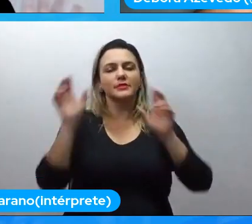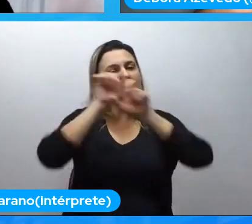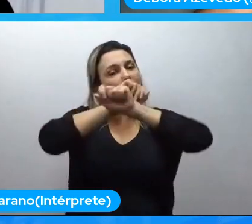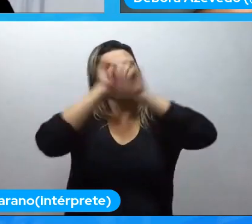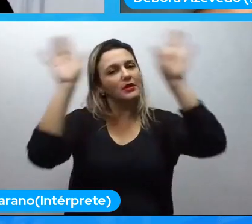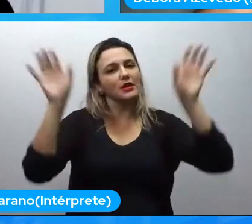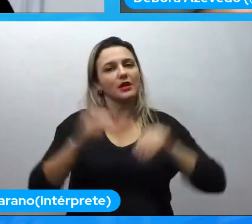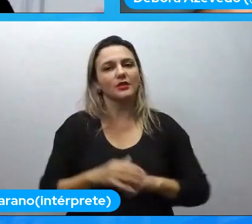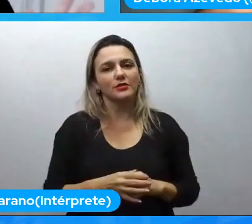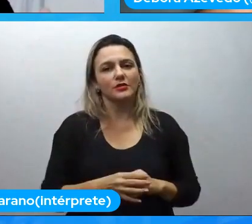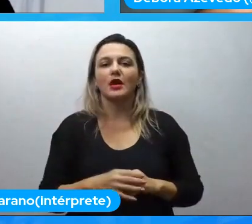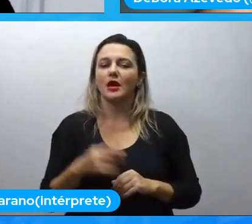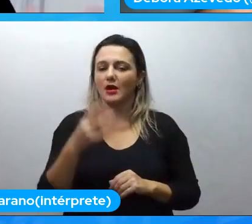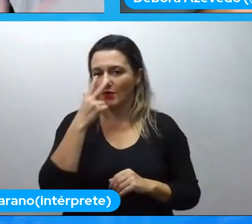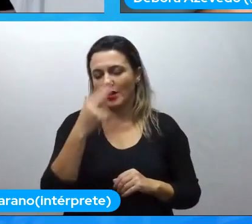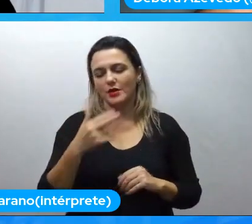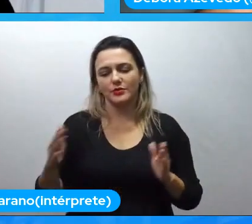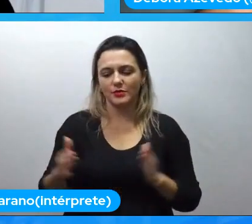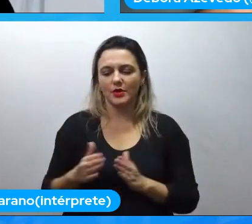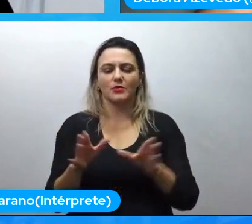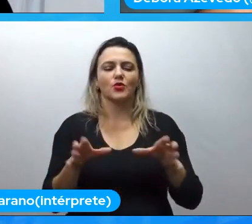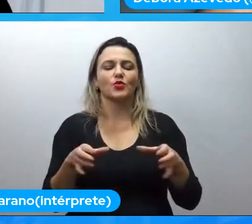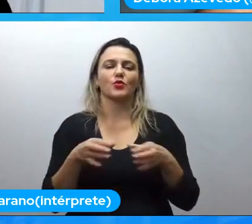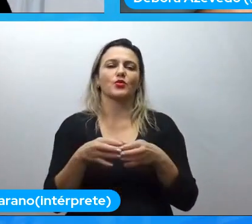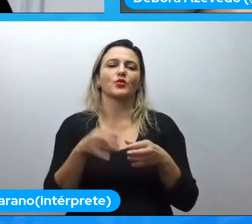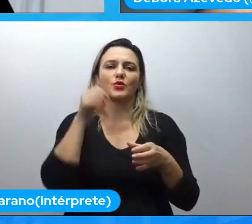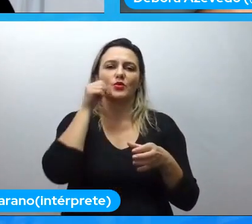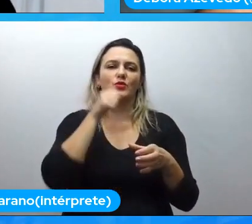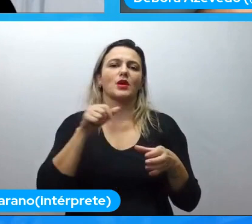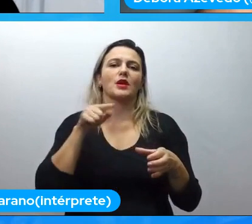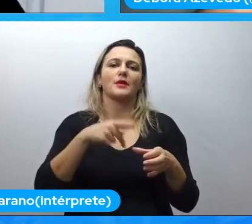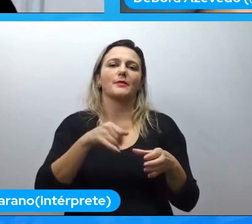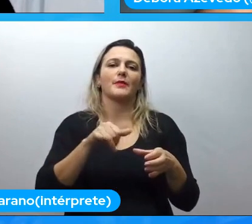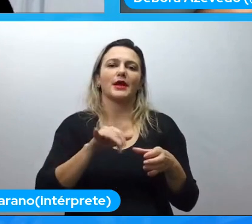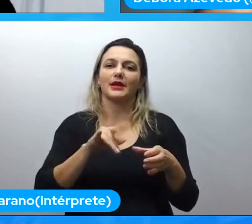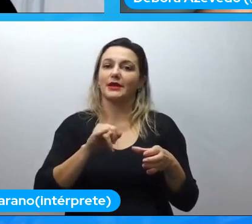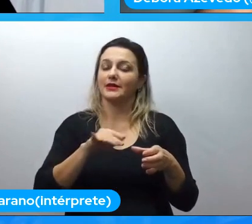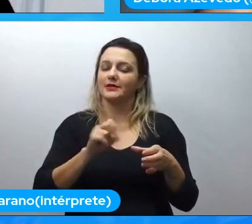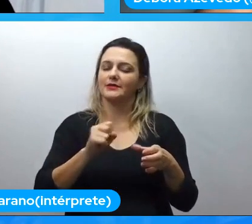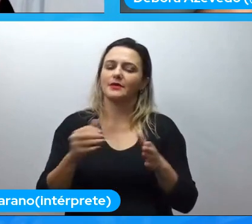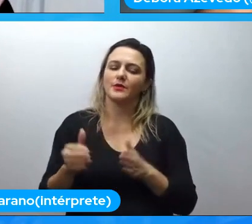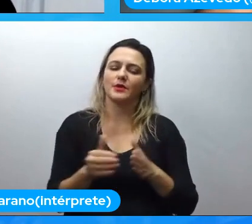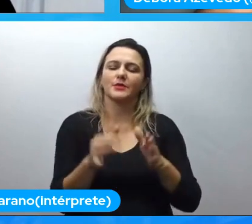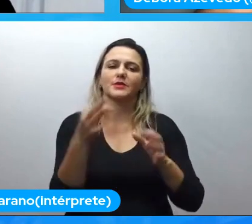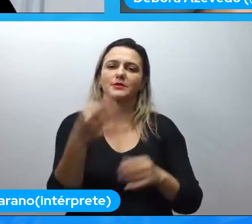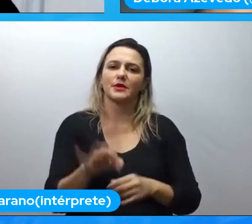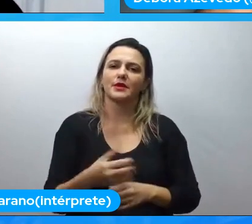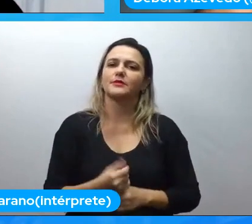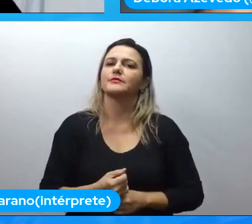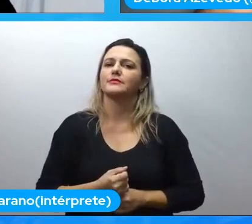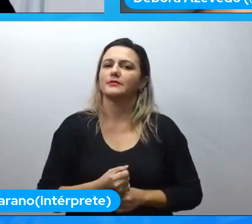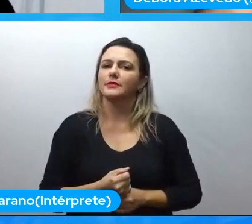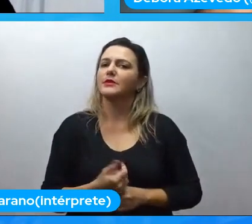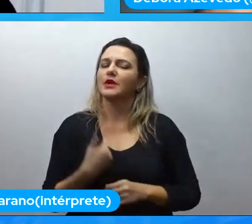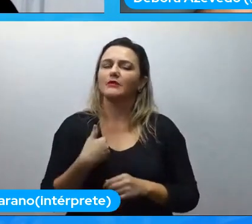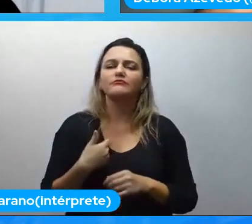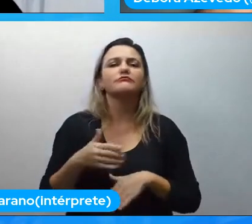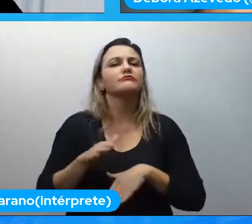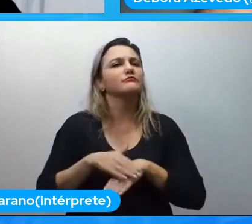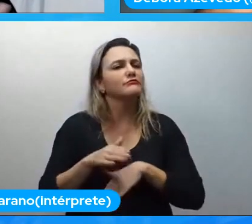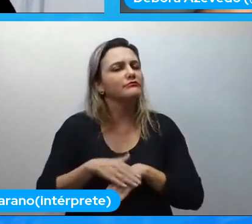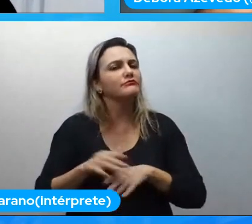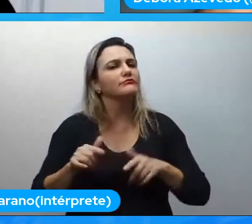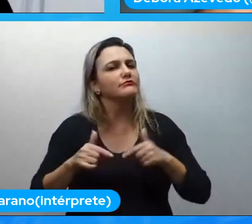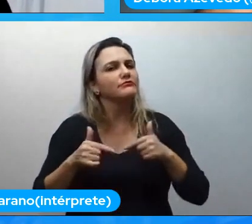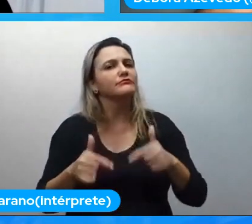eu acho que o Paideze vai estar no caminho de tipo tô no caminho certo tô sempre debatendo sobre o que que tá rolando tô sempre